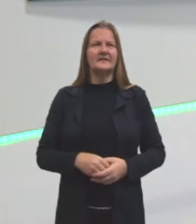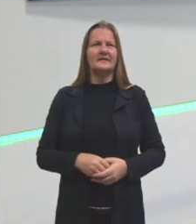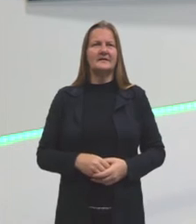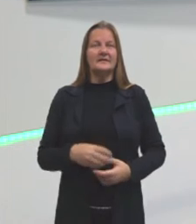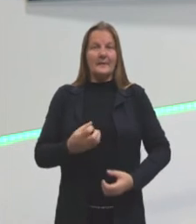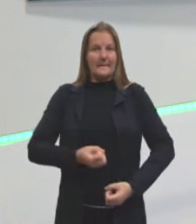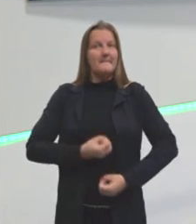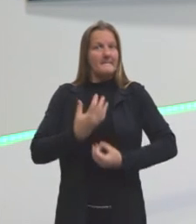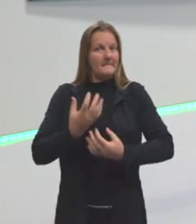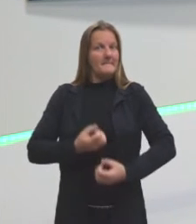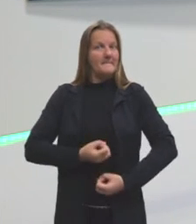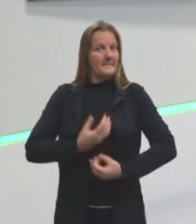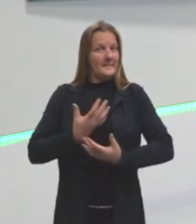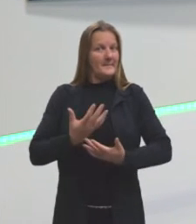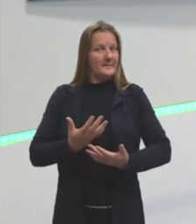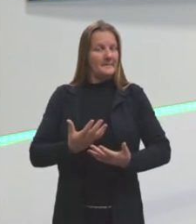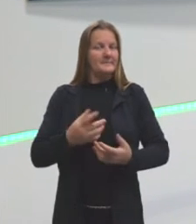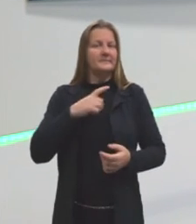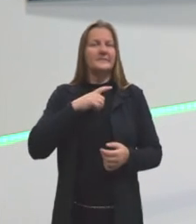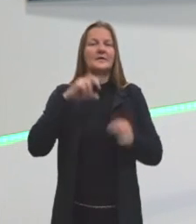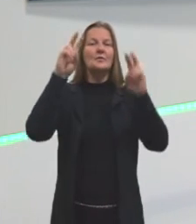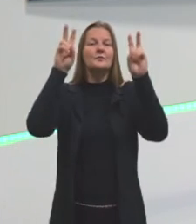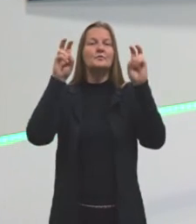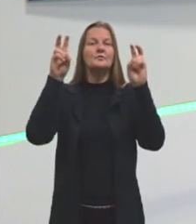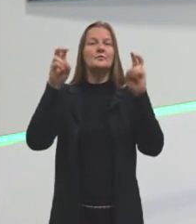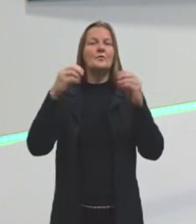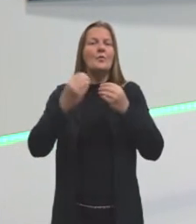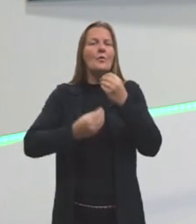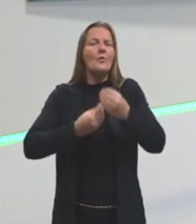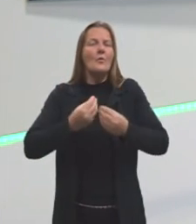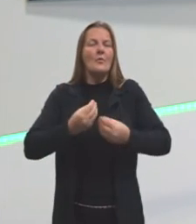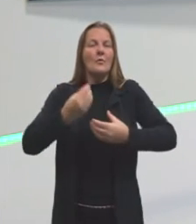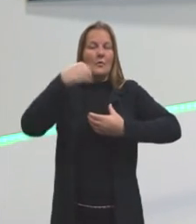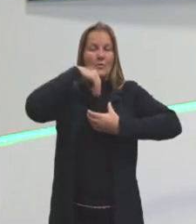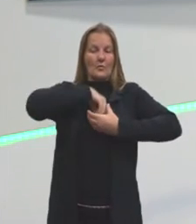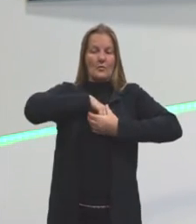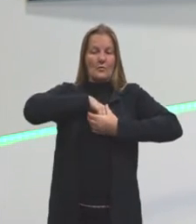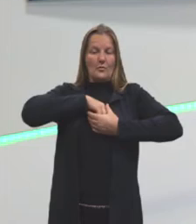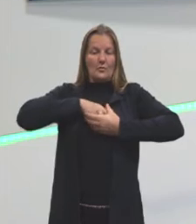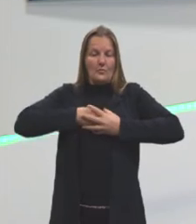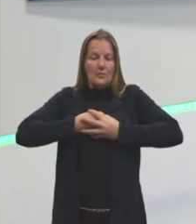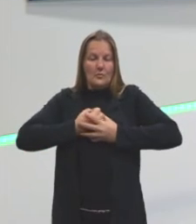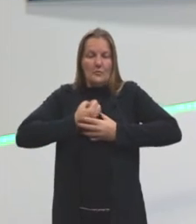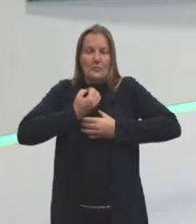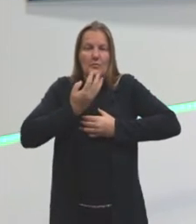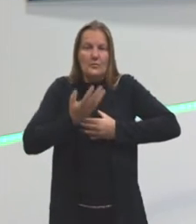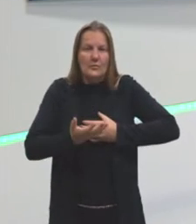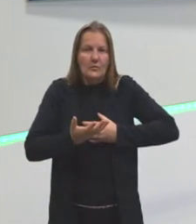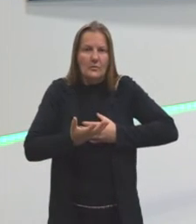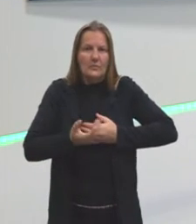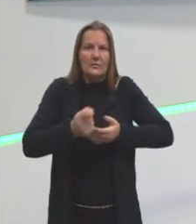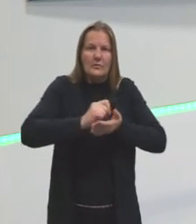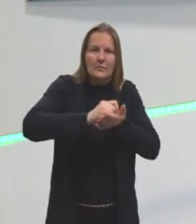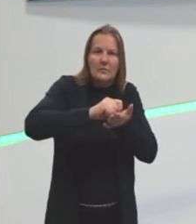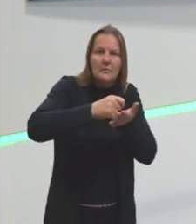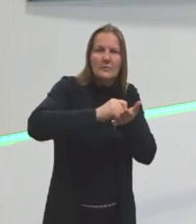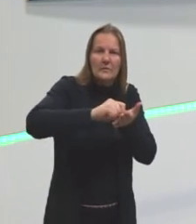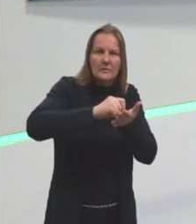poesia que fala sobre o processo de escrita de uma poesia.